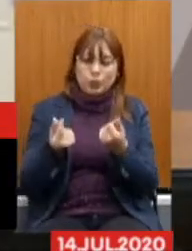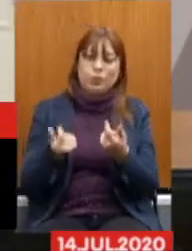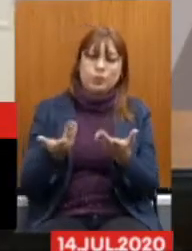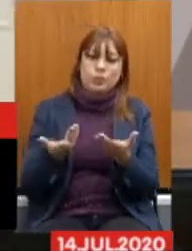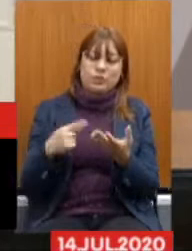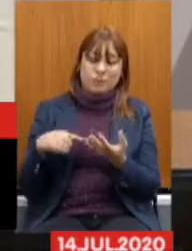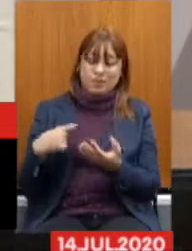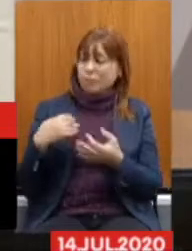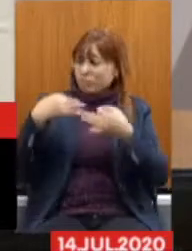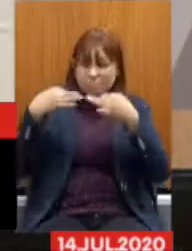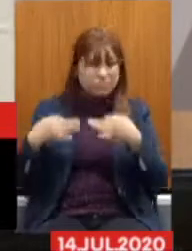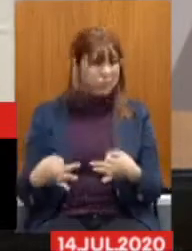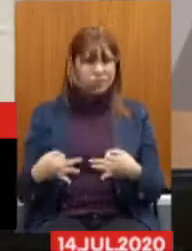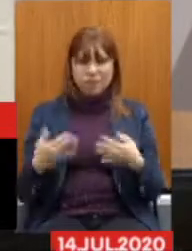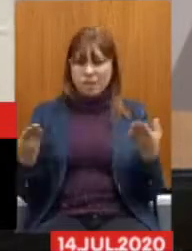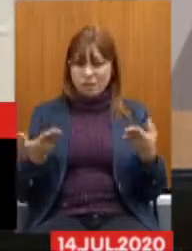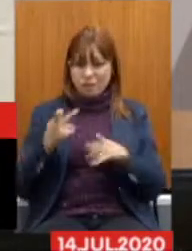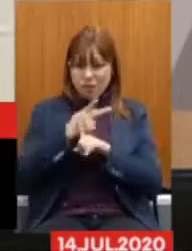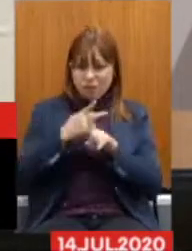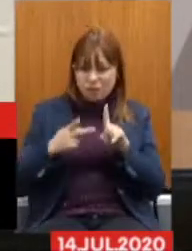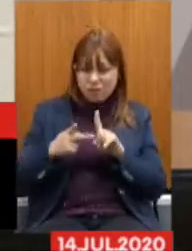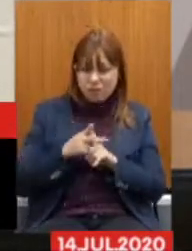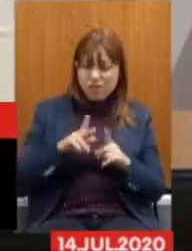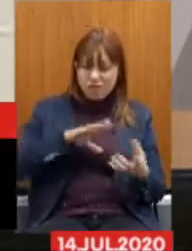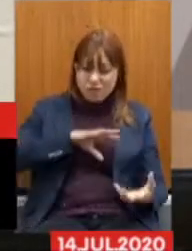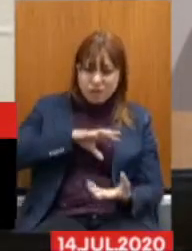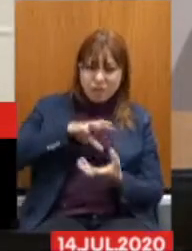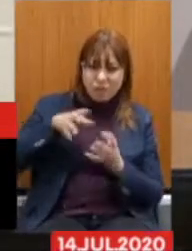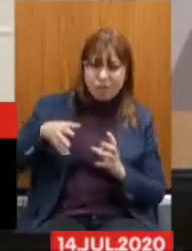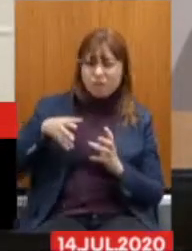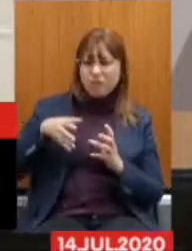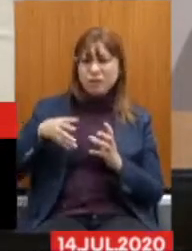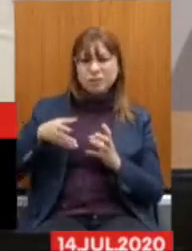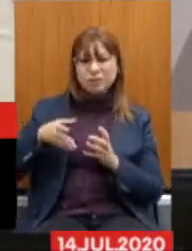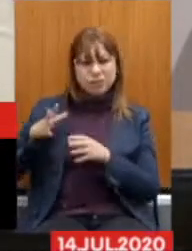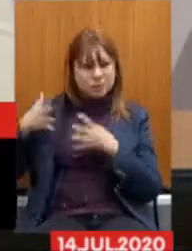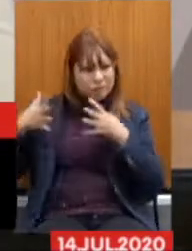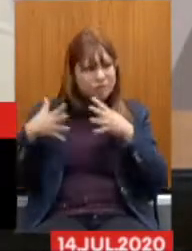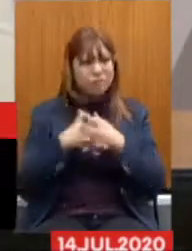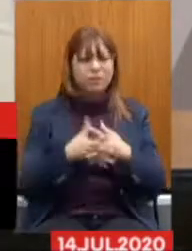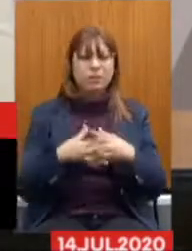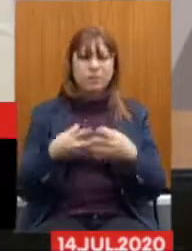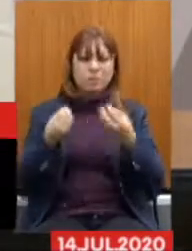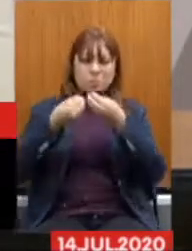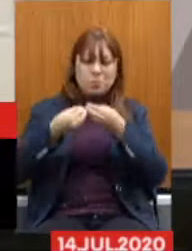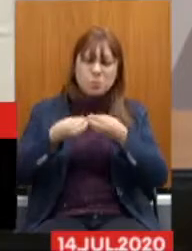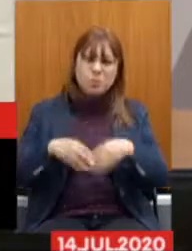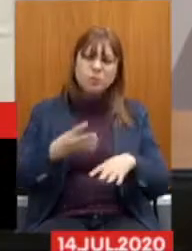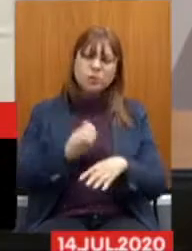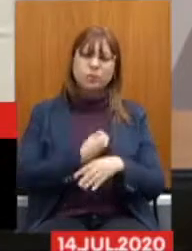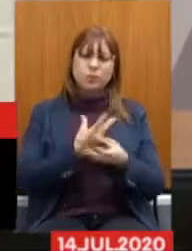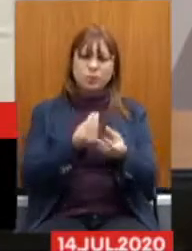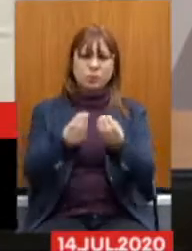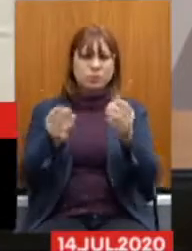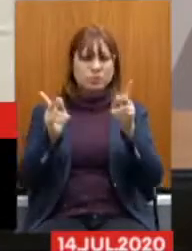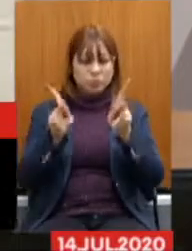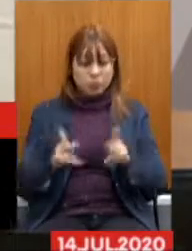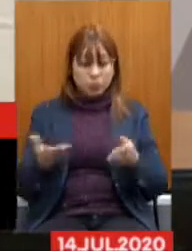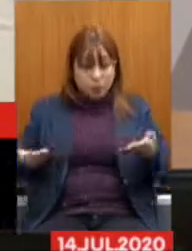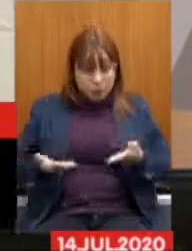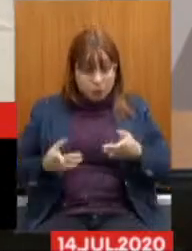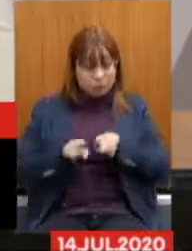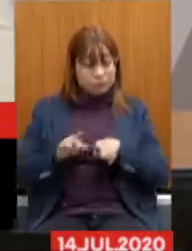Justo Fazer Uma reforma Que vai Afetar A vida De milhares De pessoas A vida Presente E a vida Futura